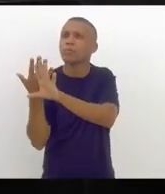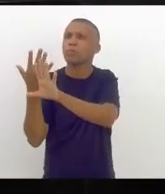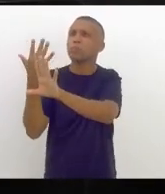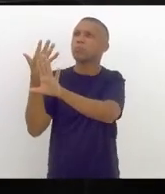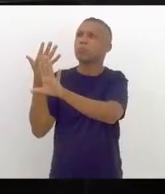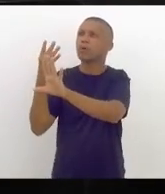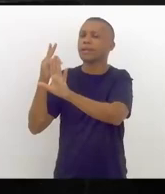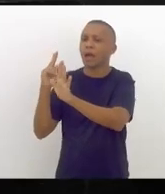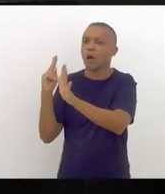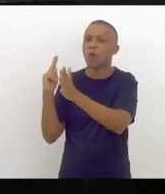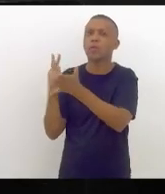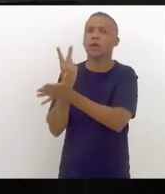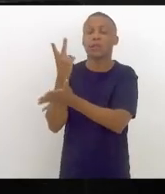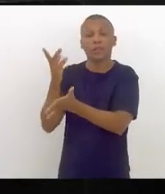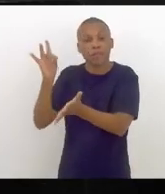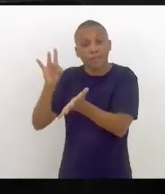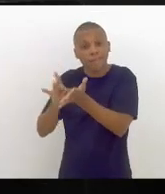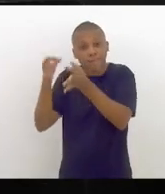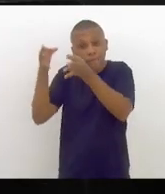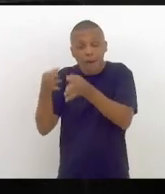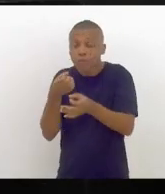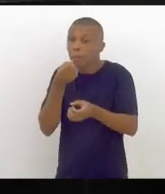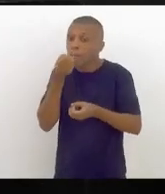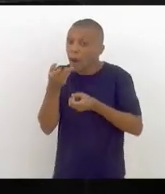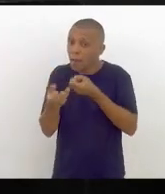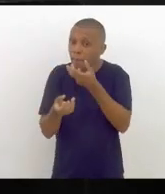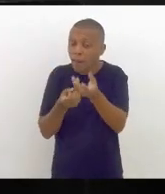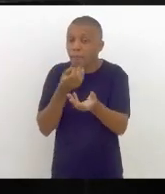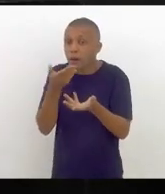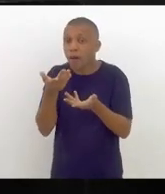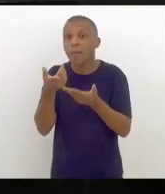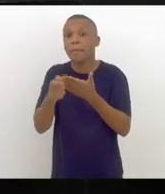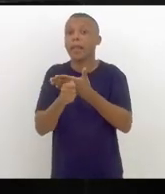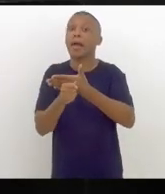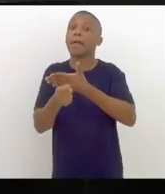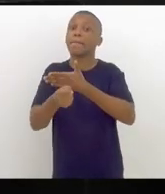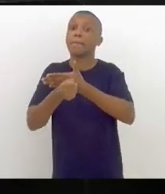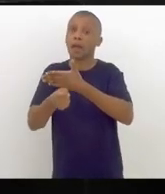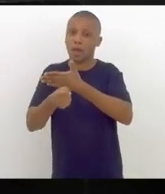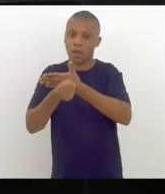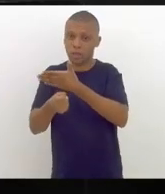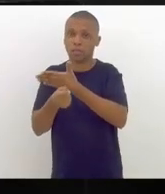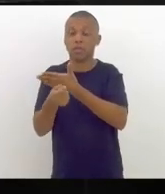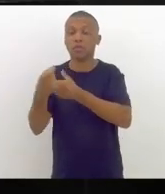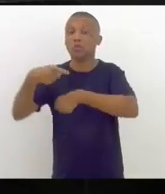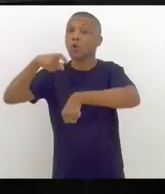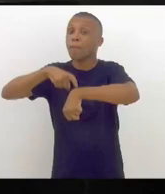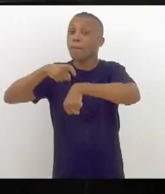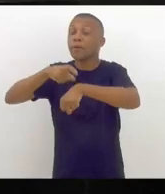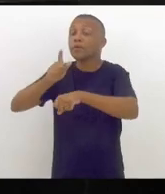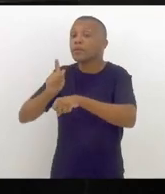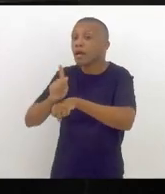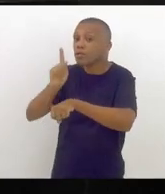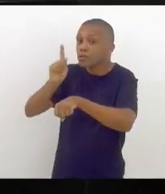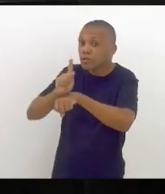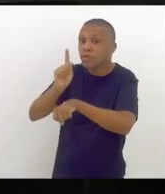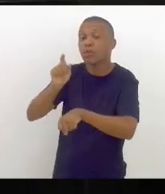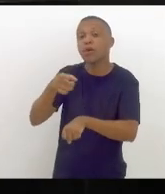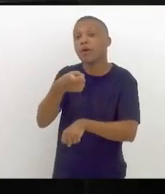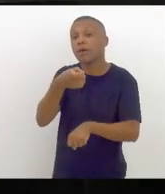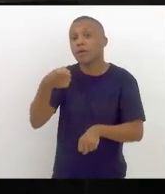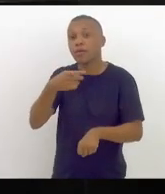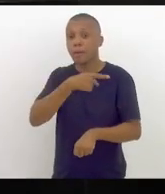aconteceram e são fatos relatados, inclusive, pela imprensa durante a gestão do ex